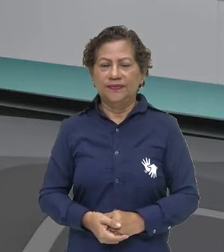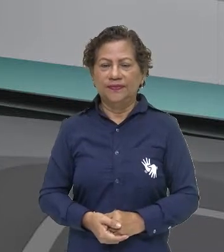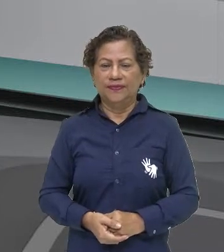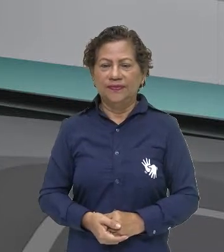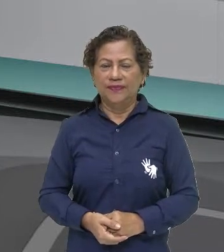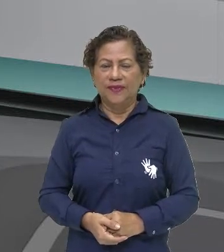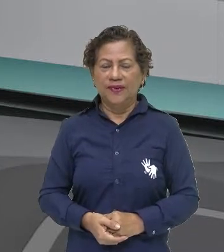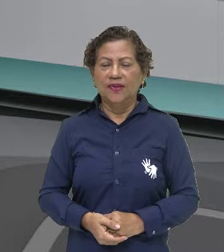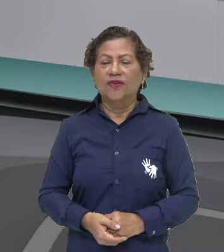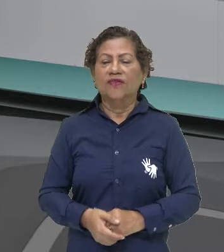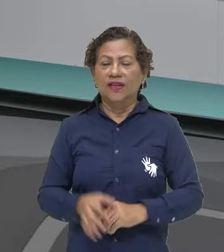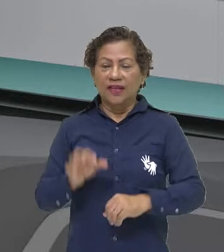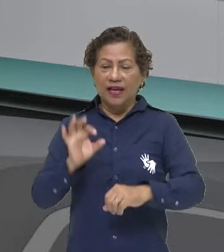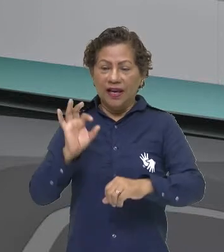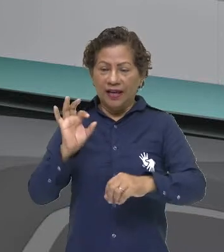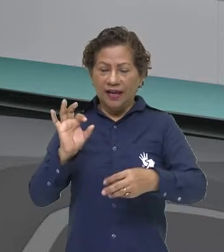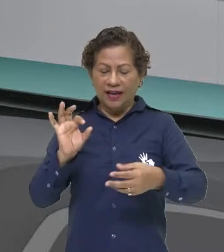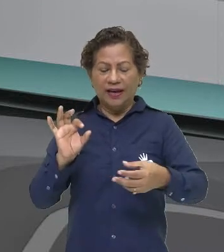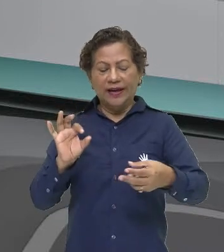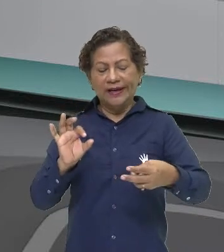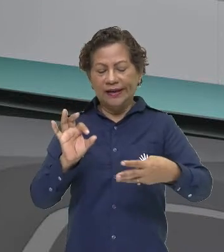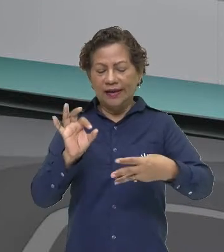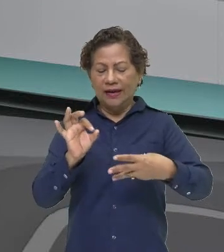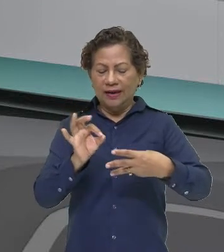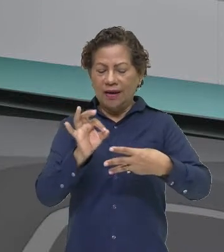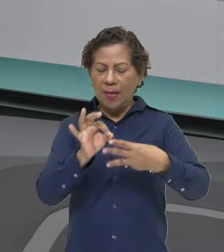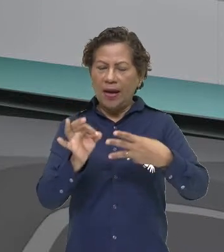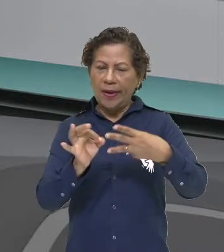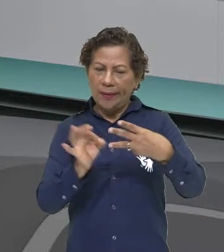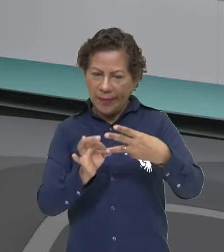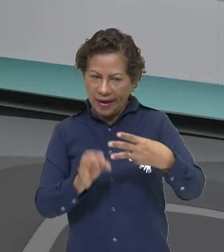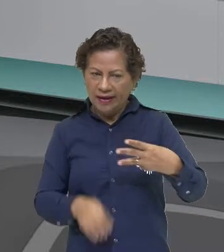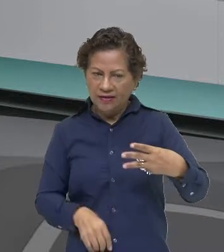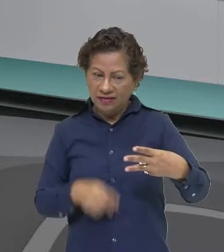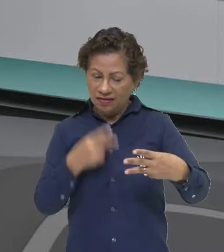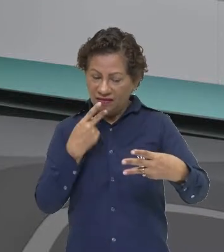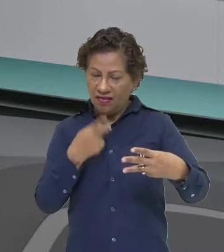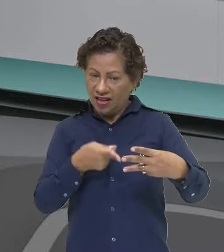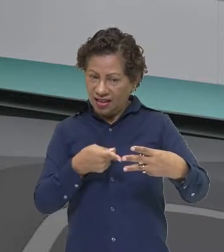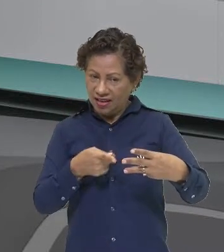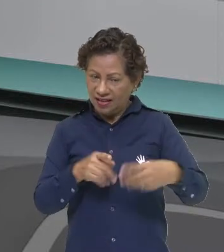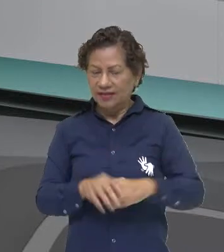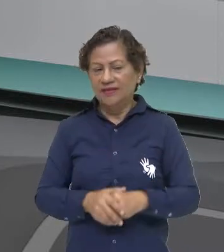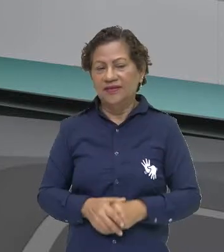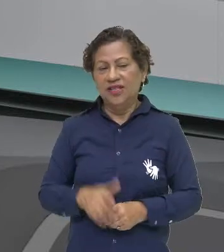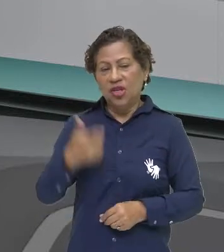Células do coronavírus, imagens microscópicas, bactérias, bactérias,